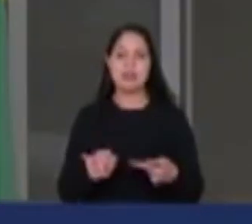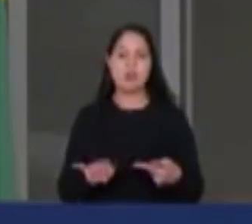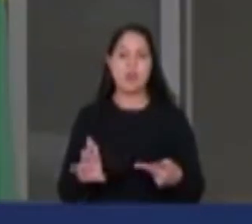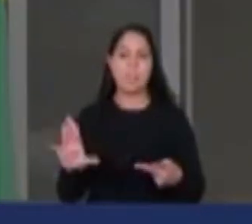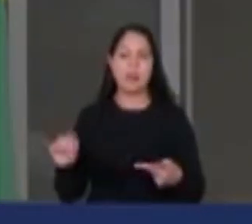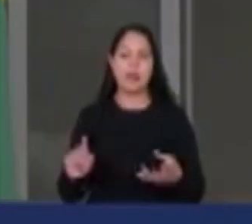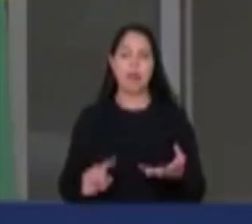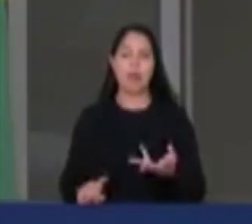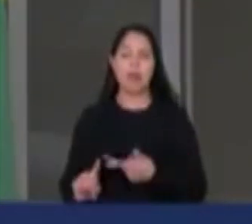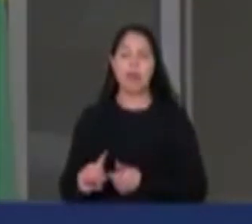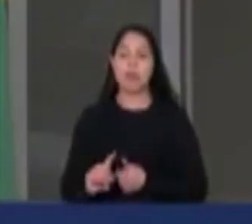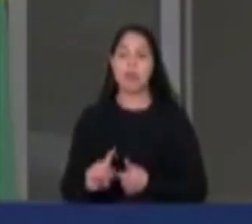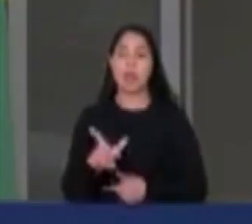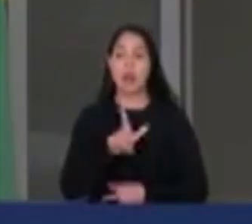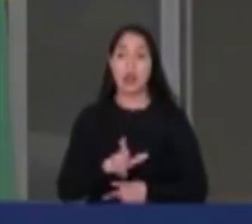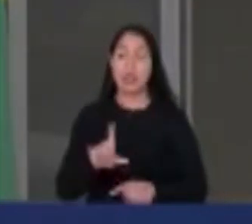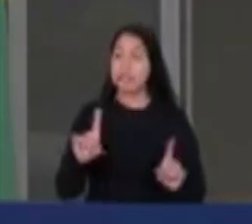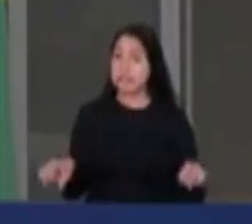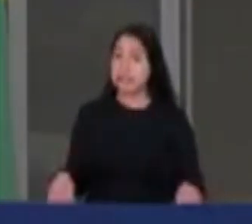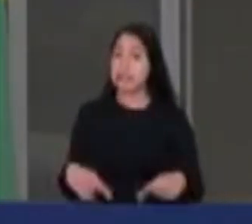desafio enorme que está colocado.